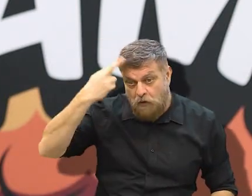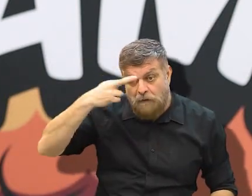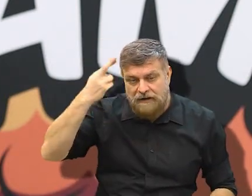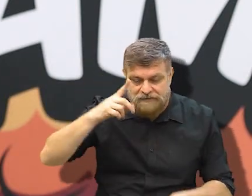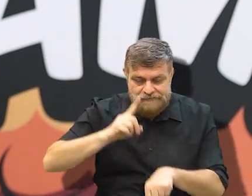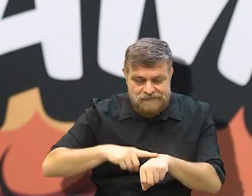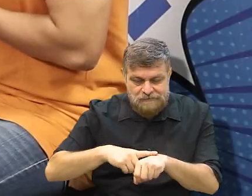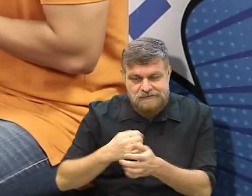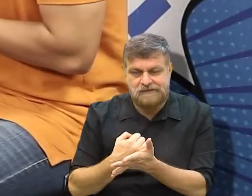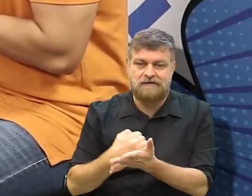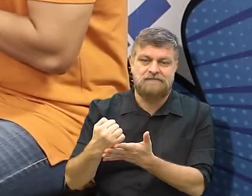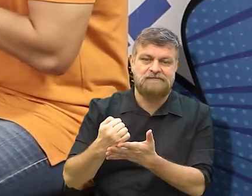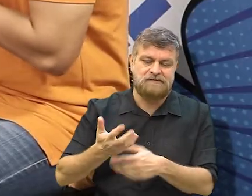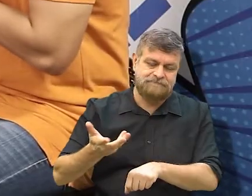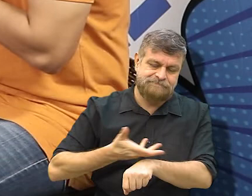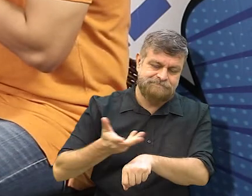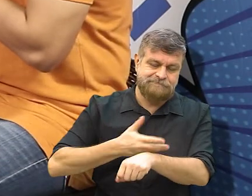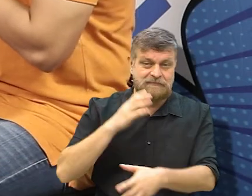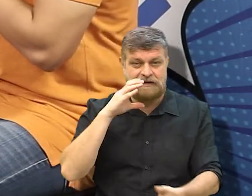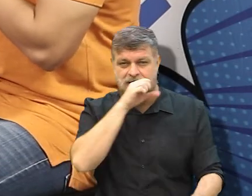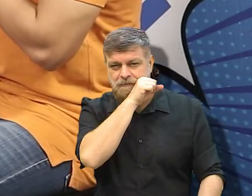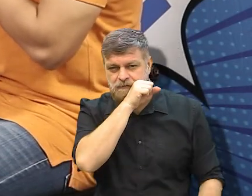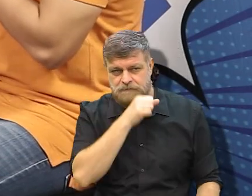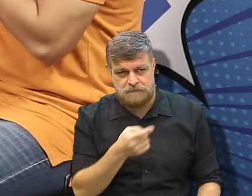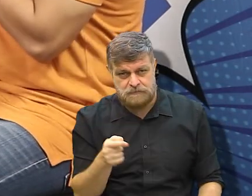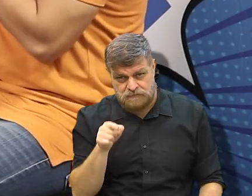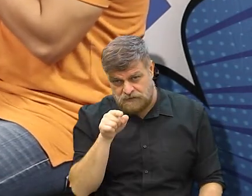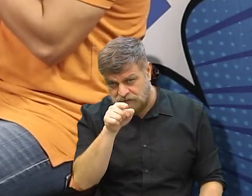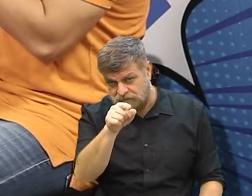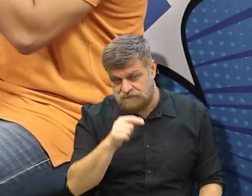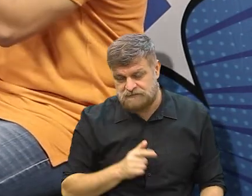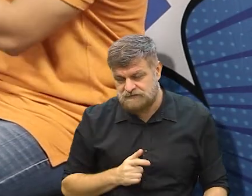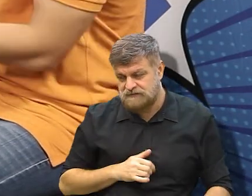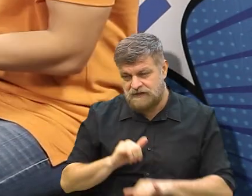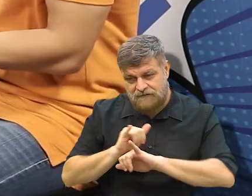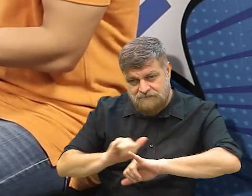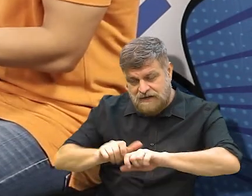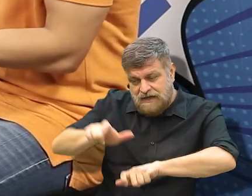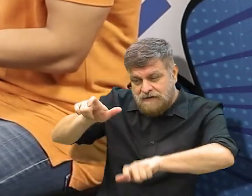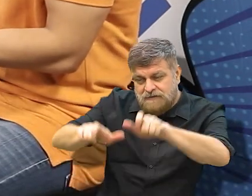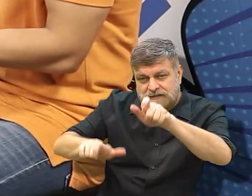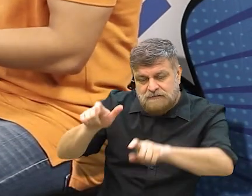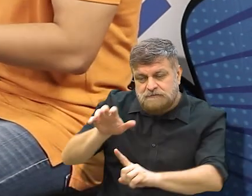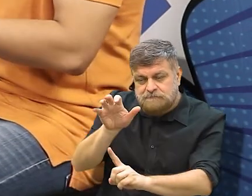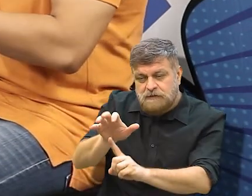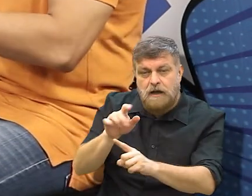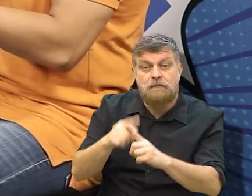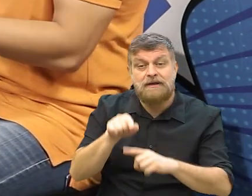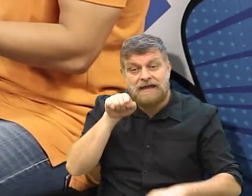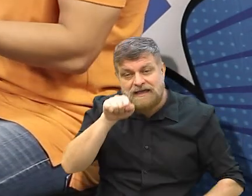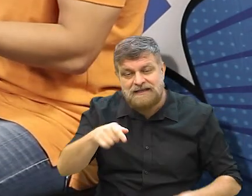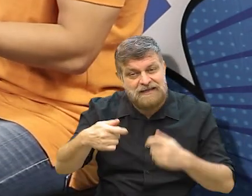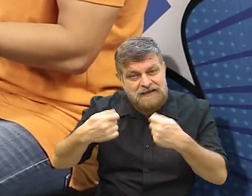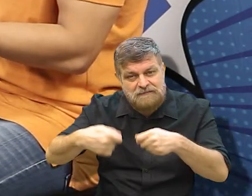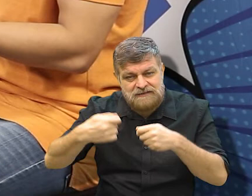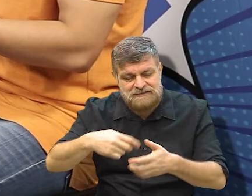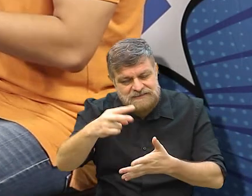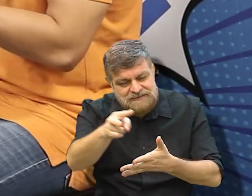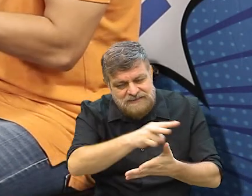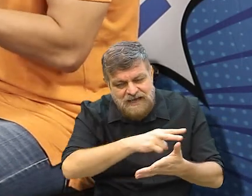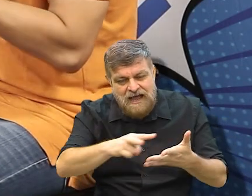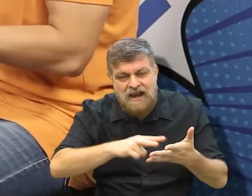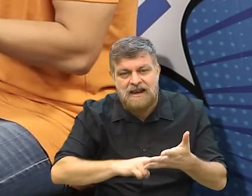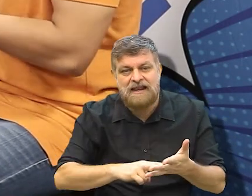papo é bom, passa muito rápido. E aí, eu quero que você convença o pessoal de casa por que é que eles têm que